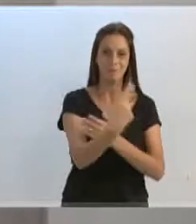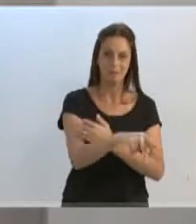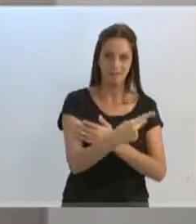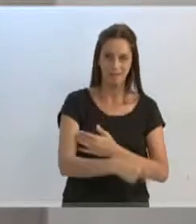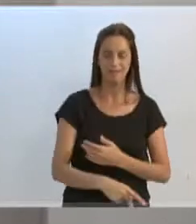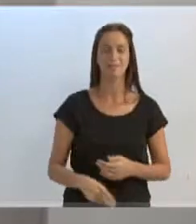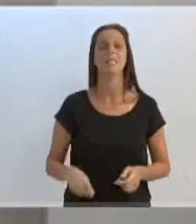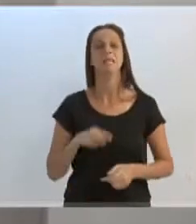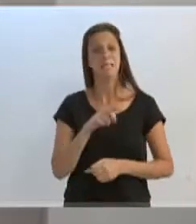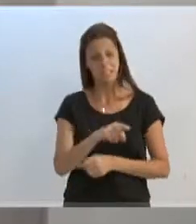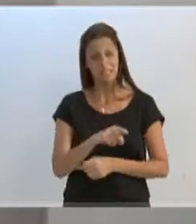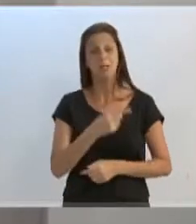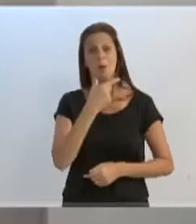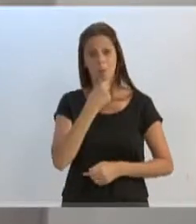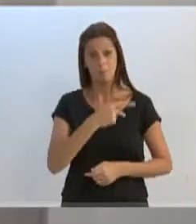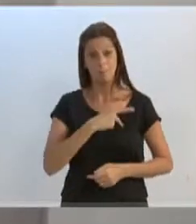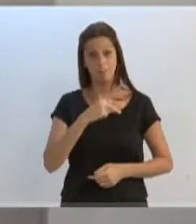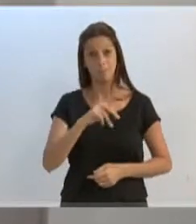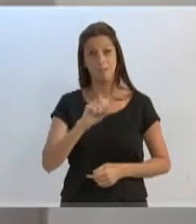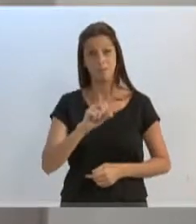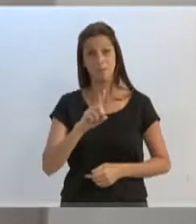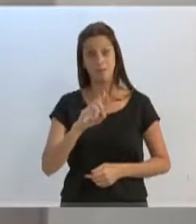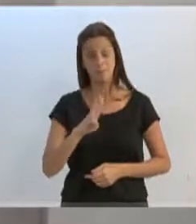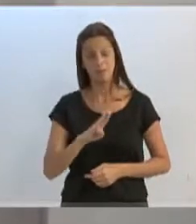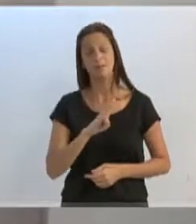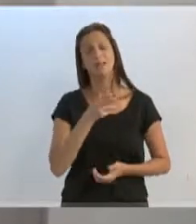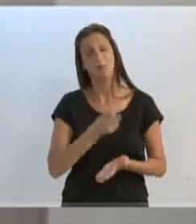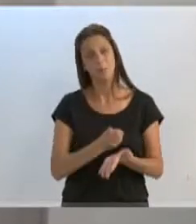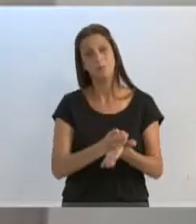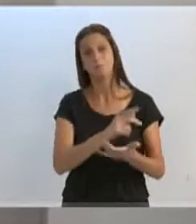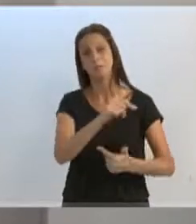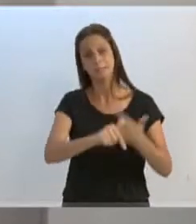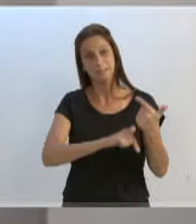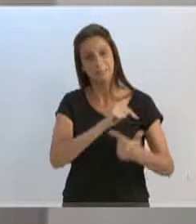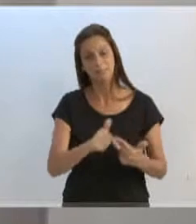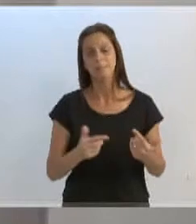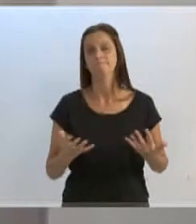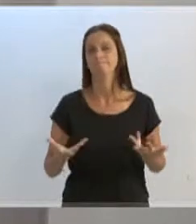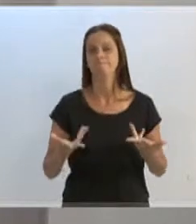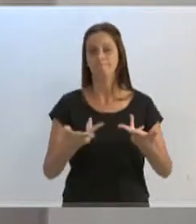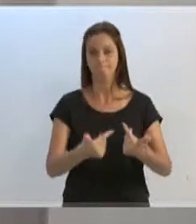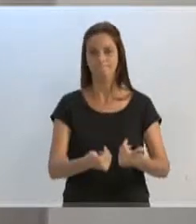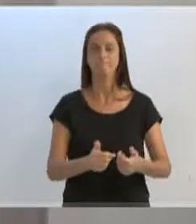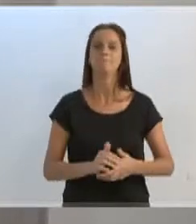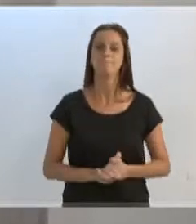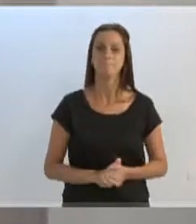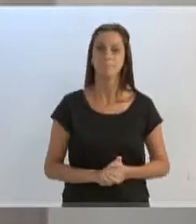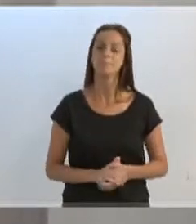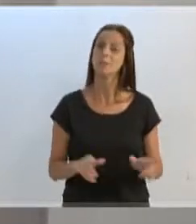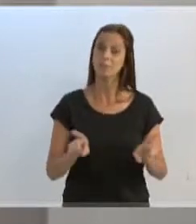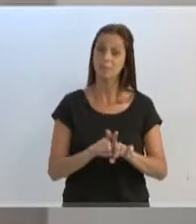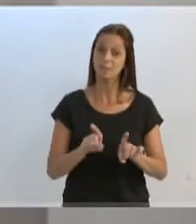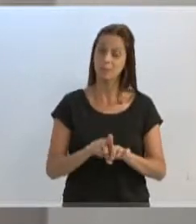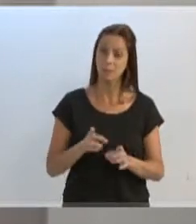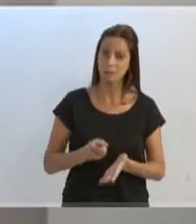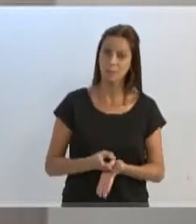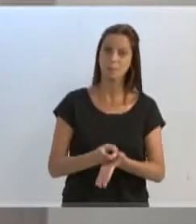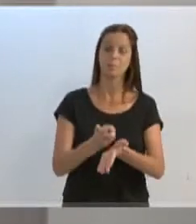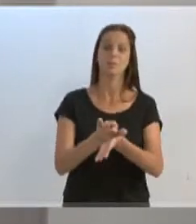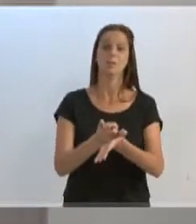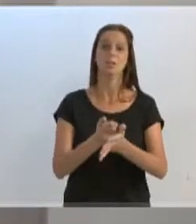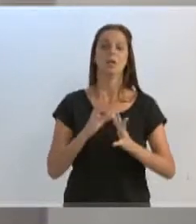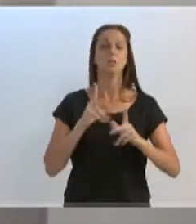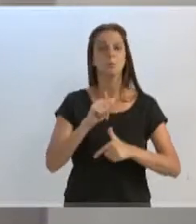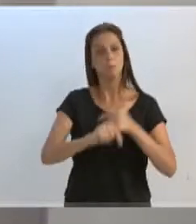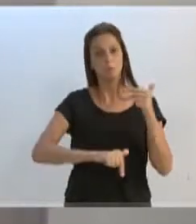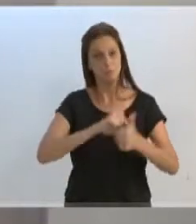ele dá continuidade ao trabalho que já vinha executando como interino, e também dando continuidade a todo